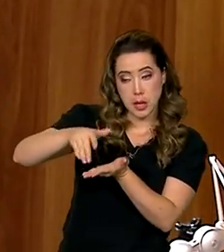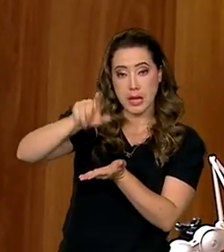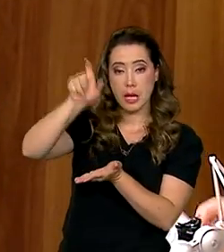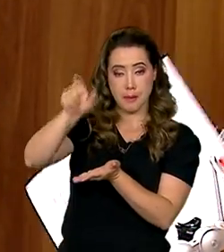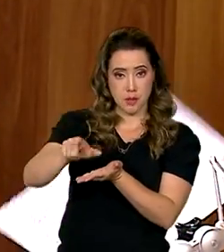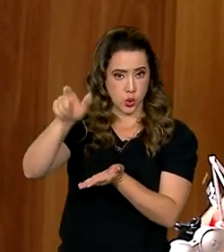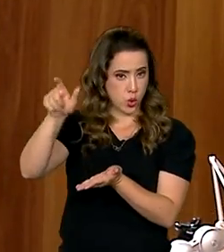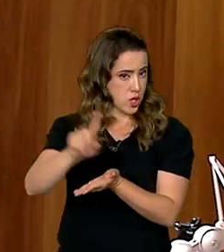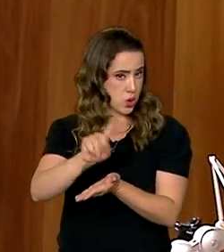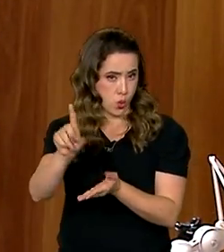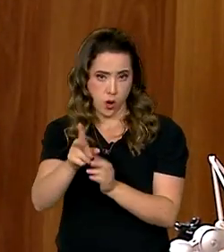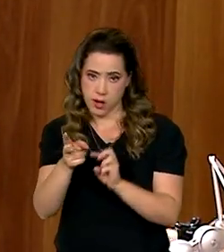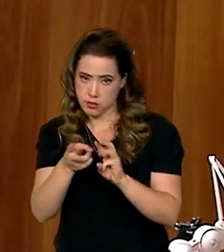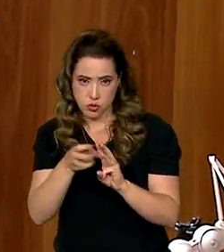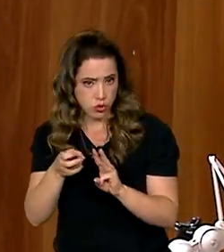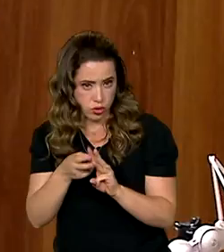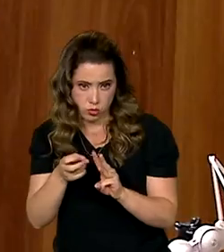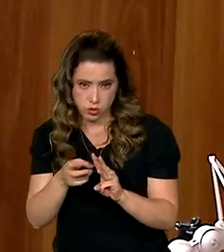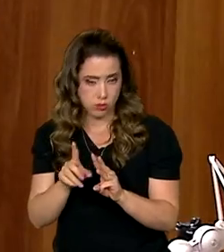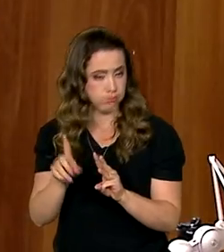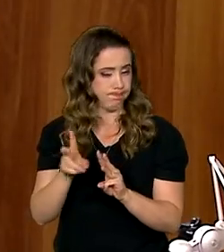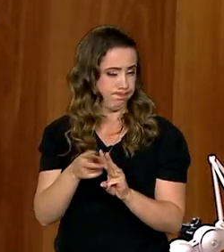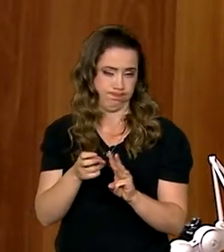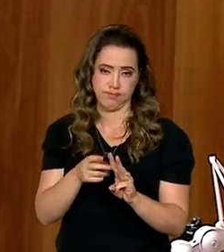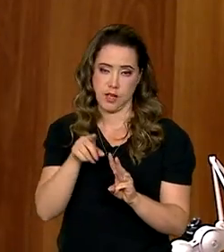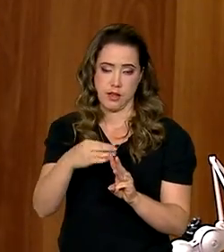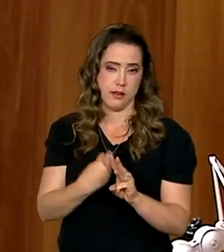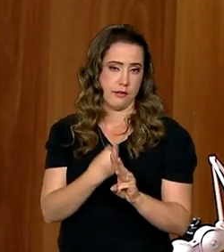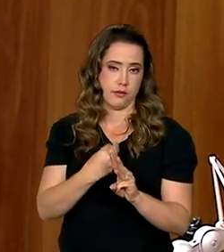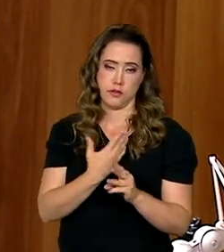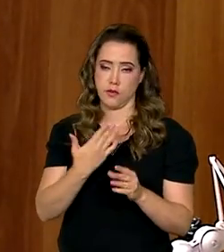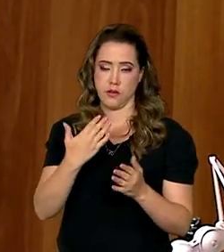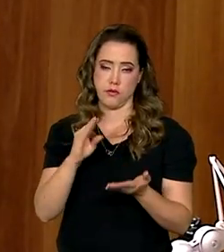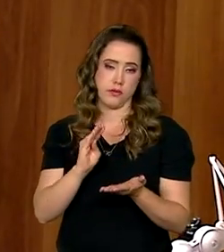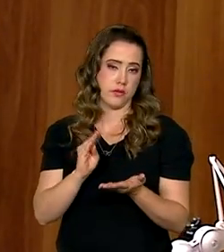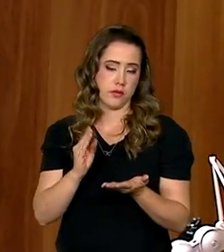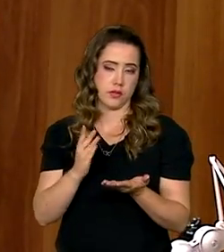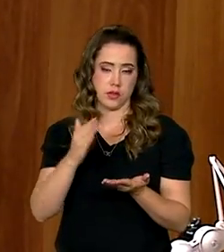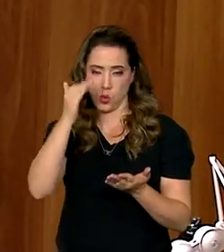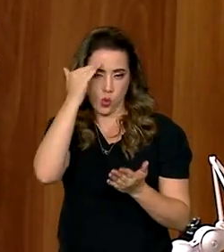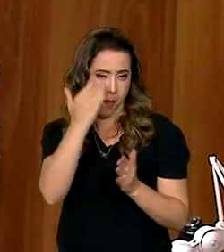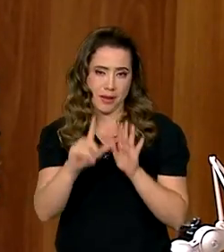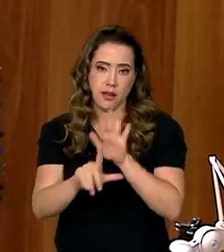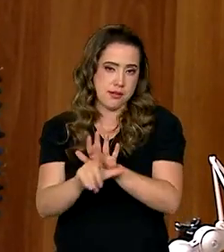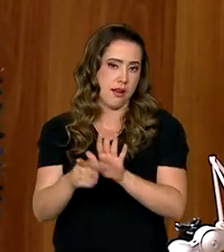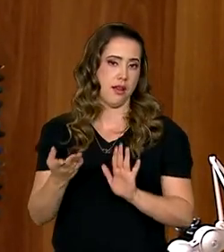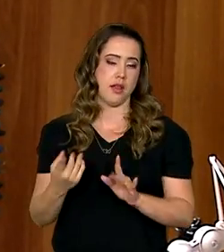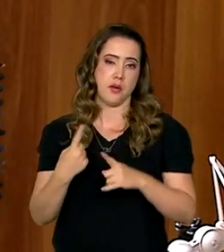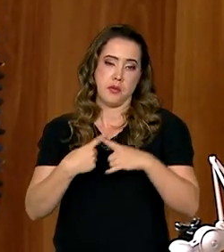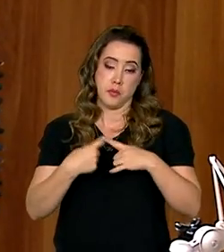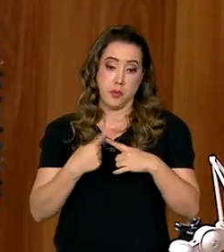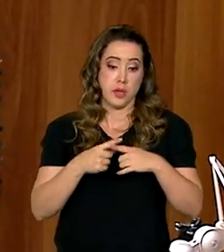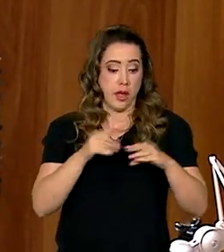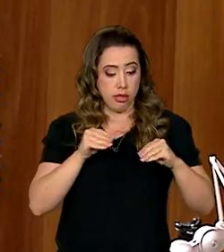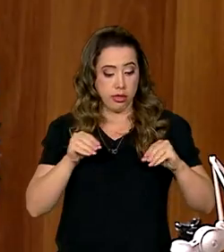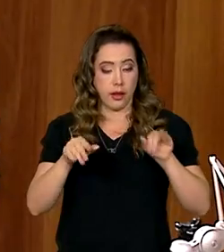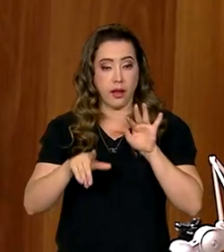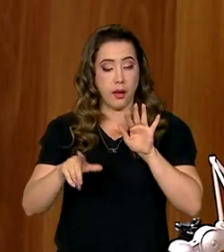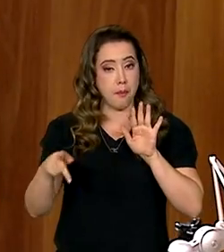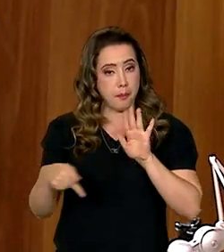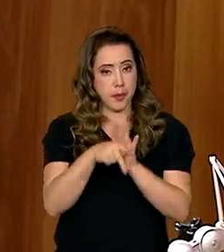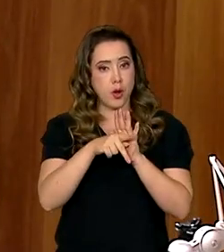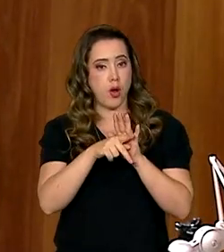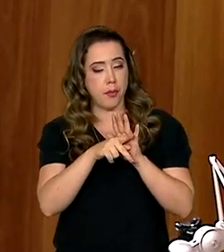retirada de pessoas que hoje vivem ali de forma ilegal dentro do território indígena. É o território indígena